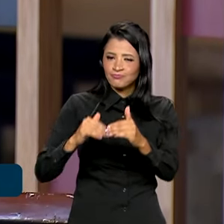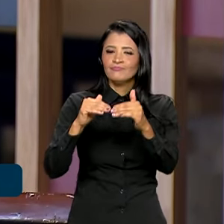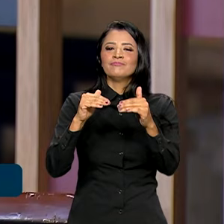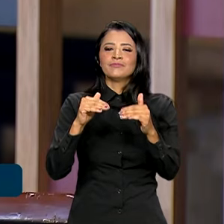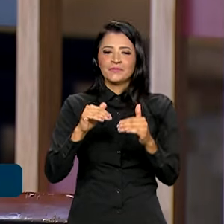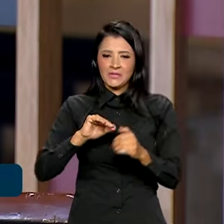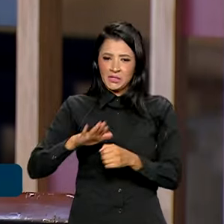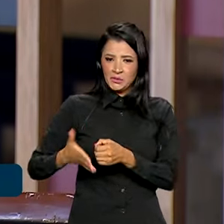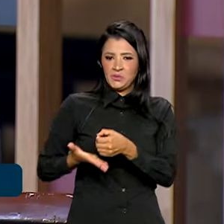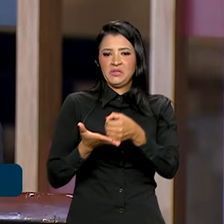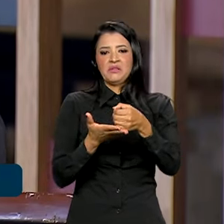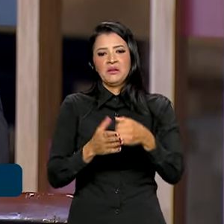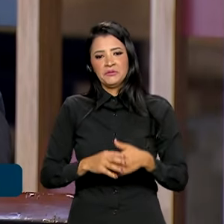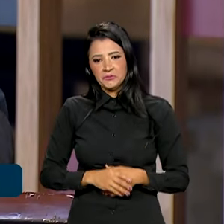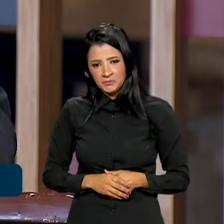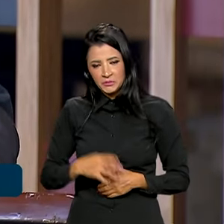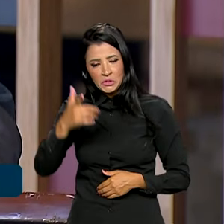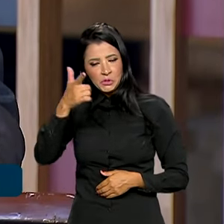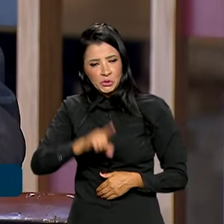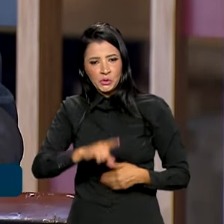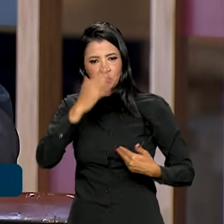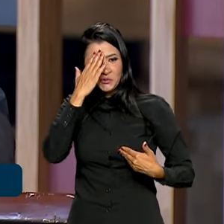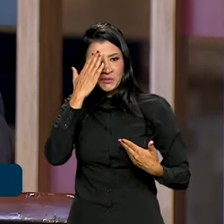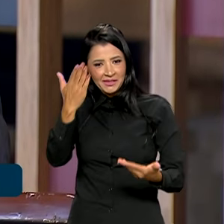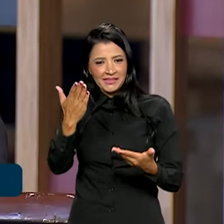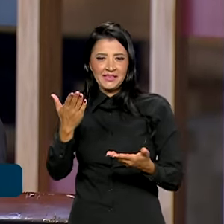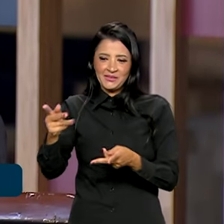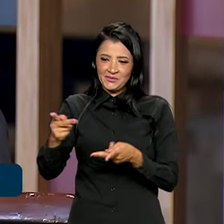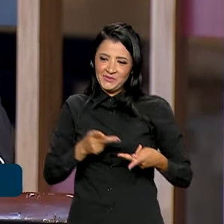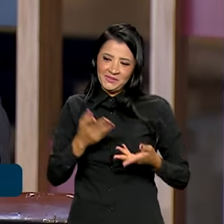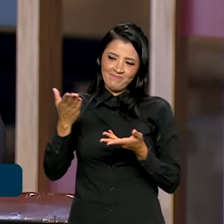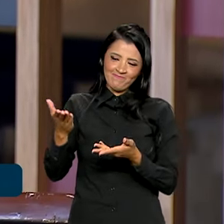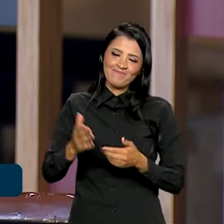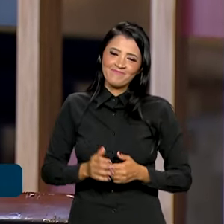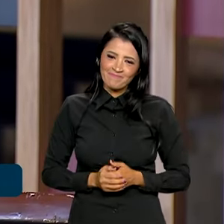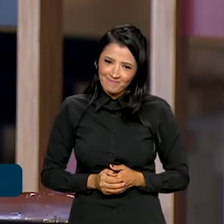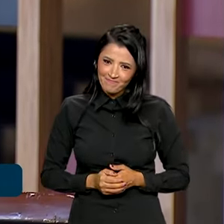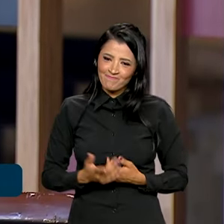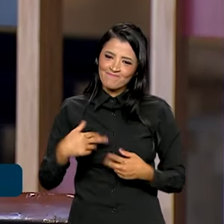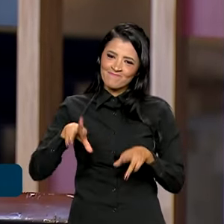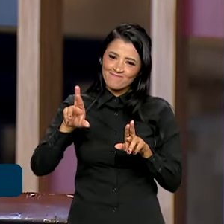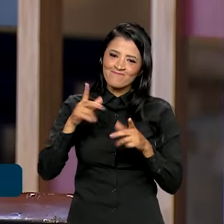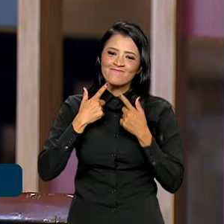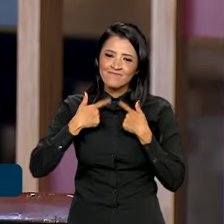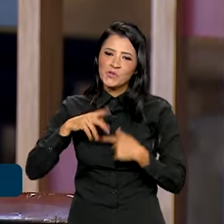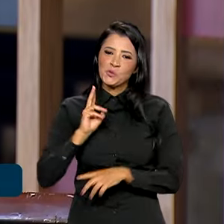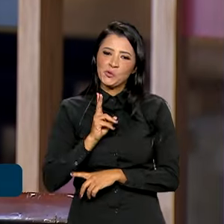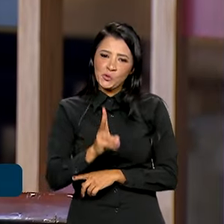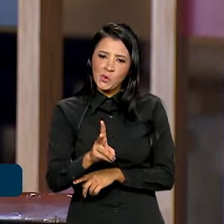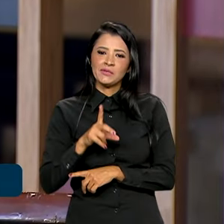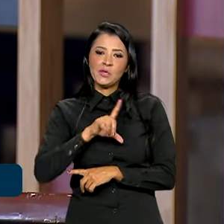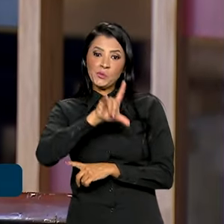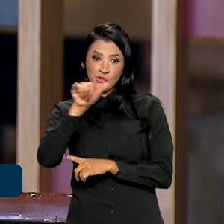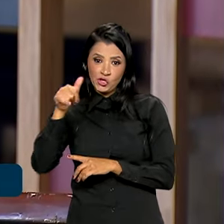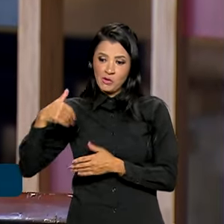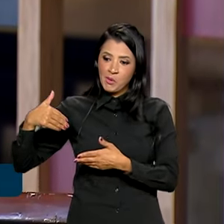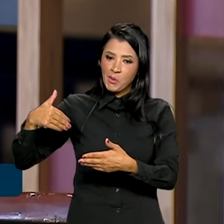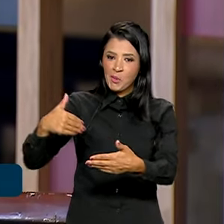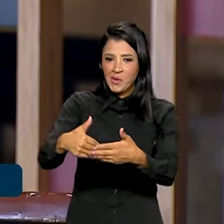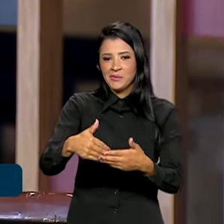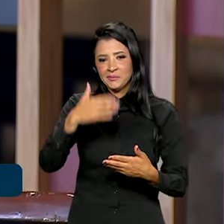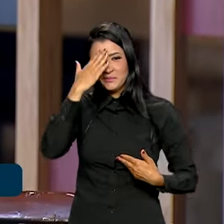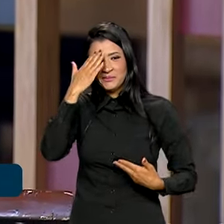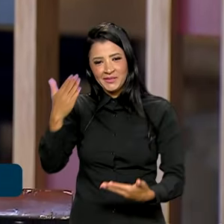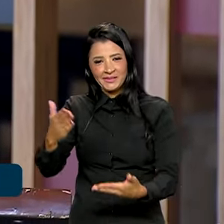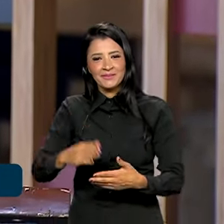sustentável. Mais uma vez, agradeço essa visita e desejo excelente continuação nos dias que se seguirão. Muito